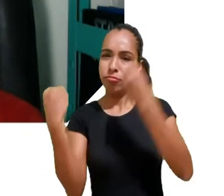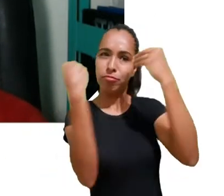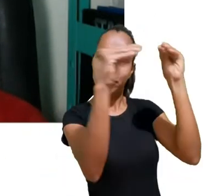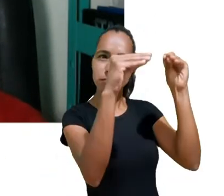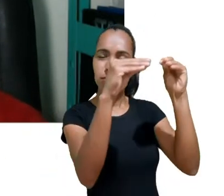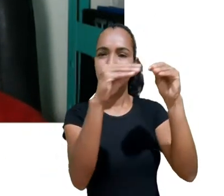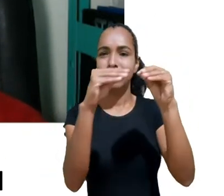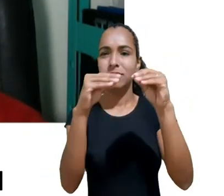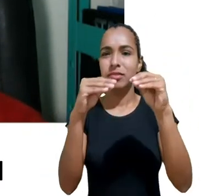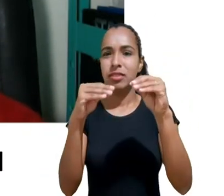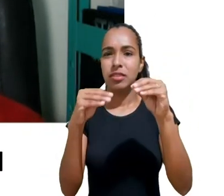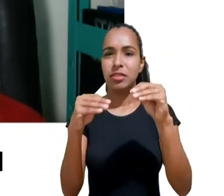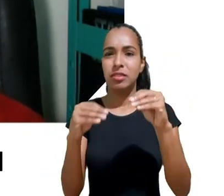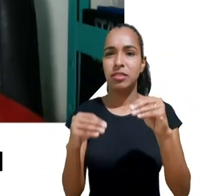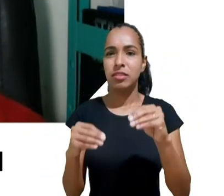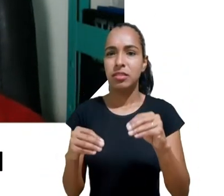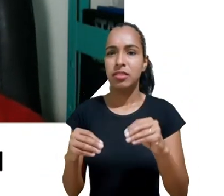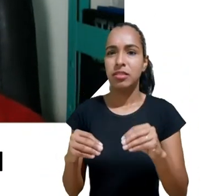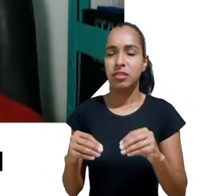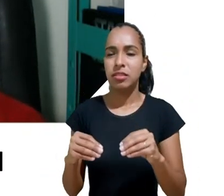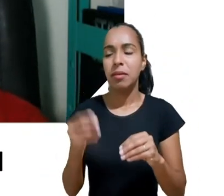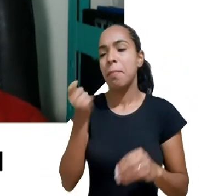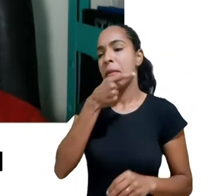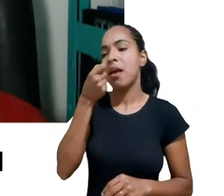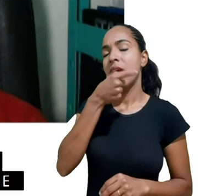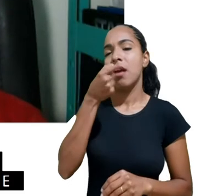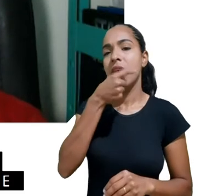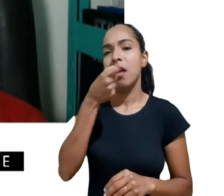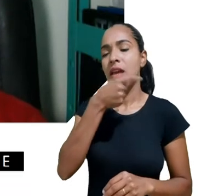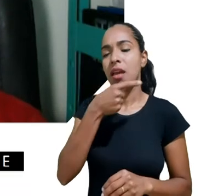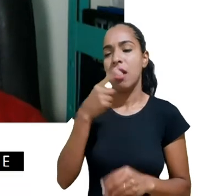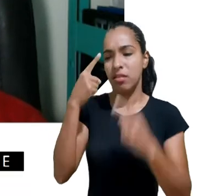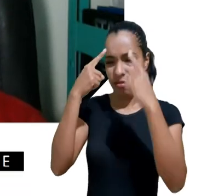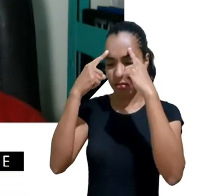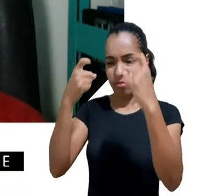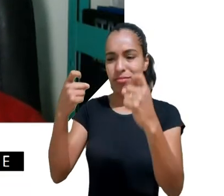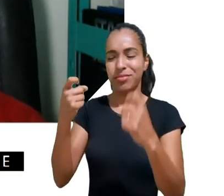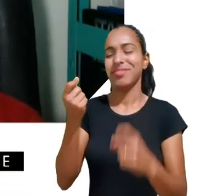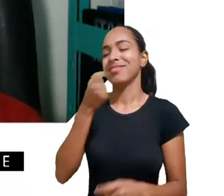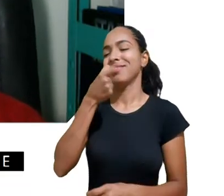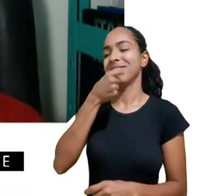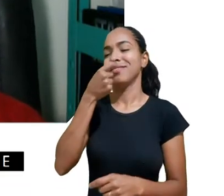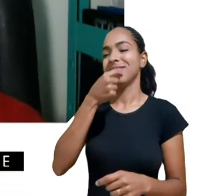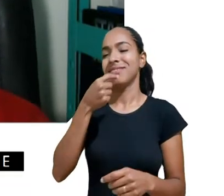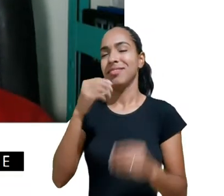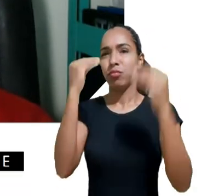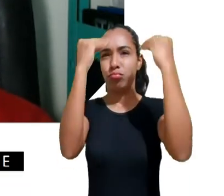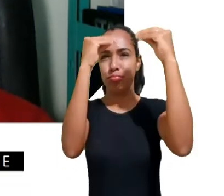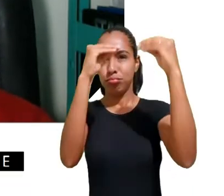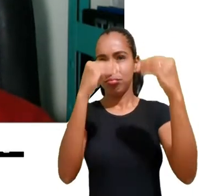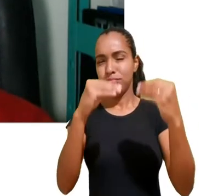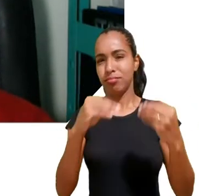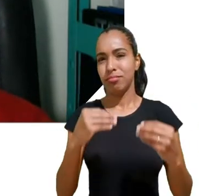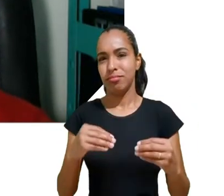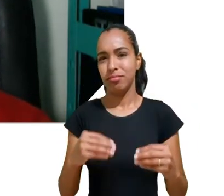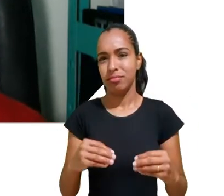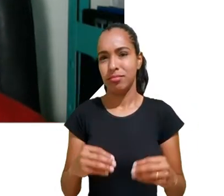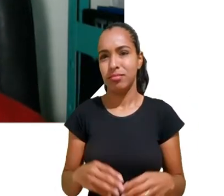a gente fazer piada com violência infantil a gente fazer piada elogiando uma